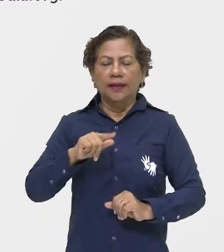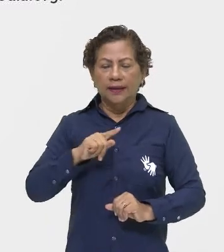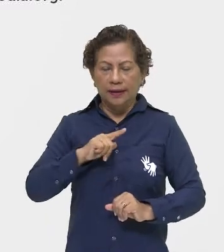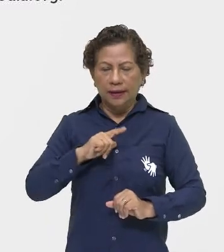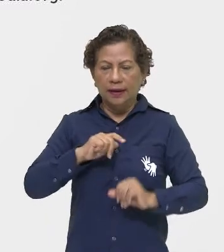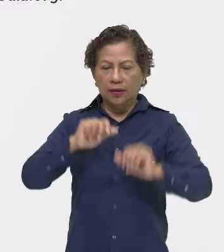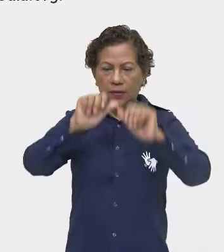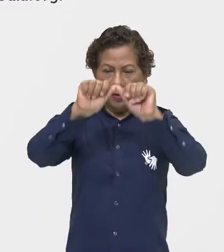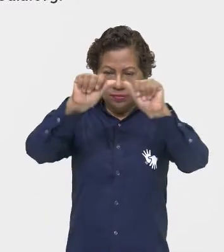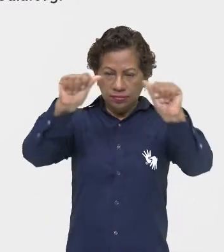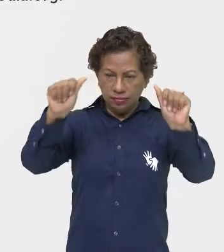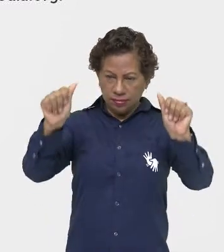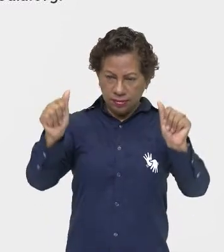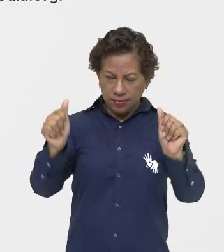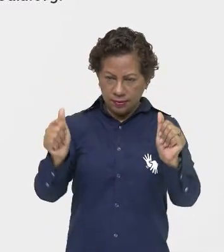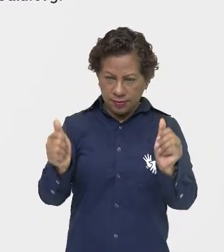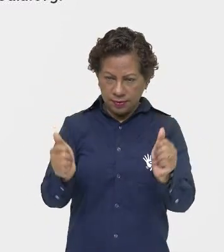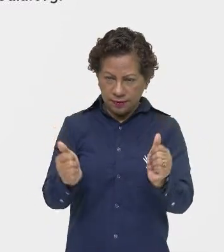institucionalizadas.